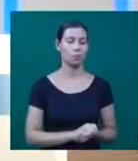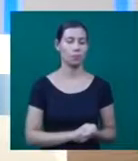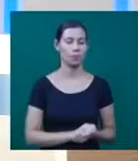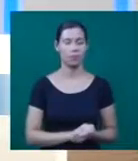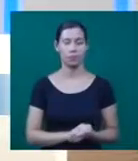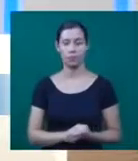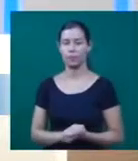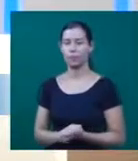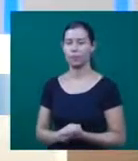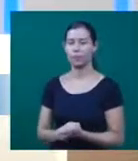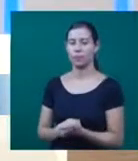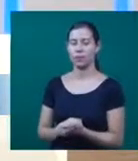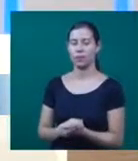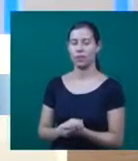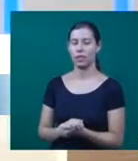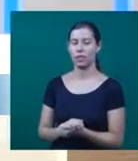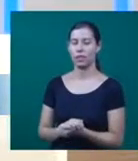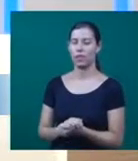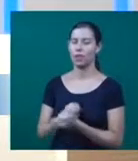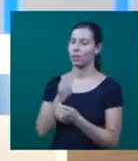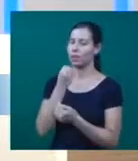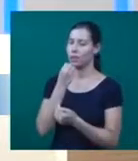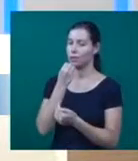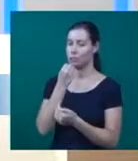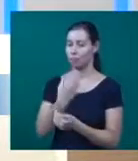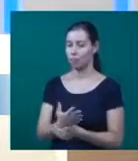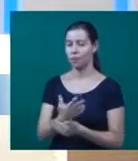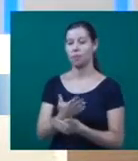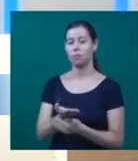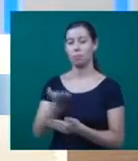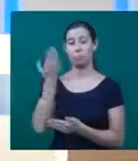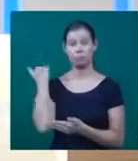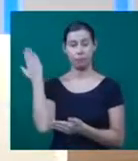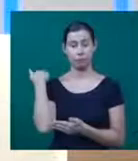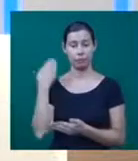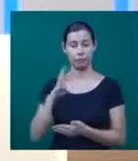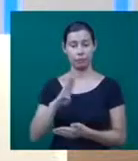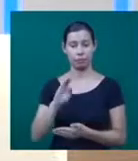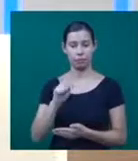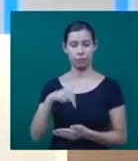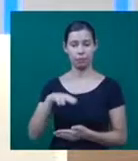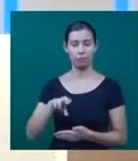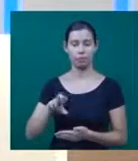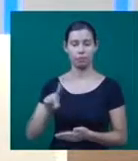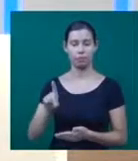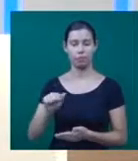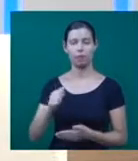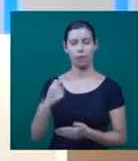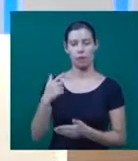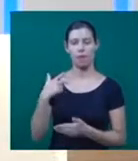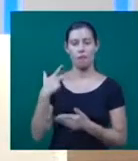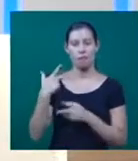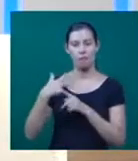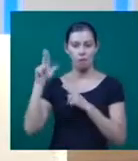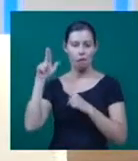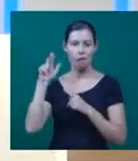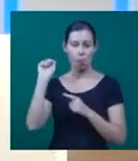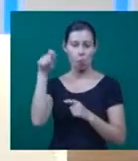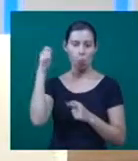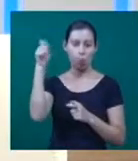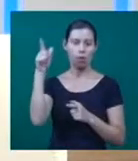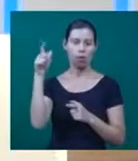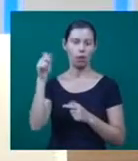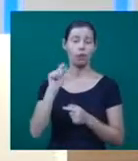A gente até teve um depoimento super bacana da banda que venceu a última edição, que eles não tinham a banda